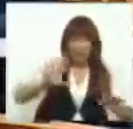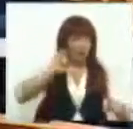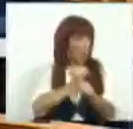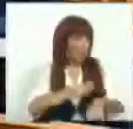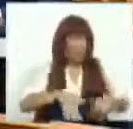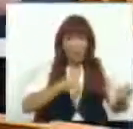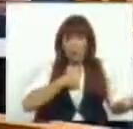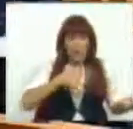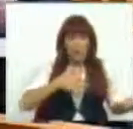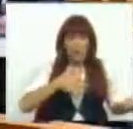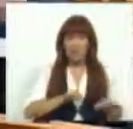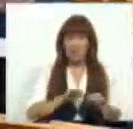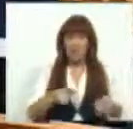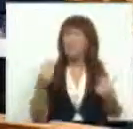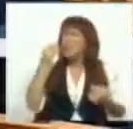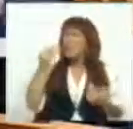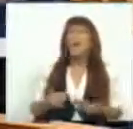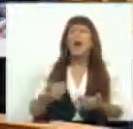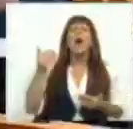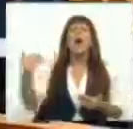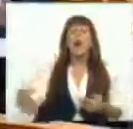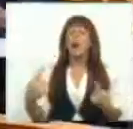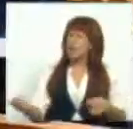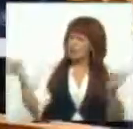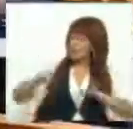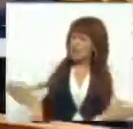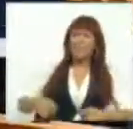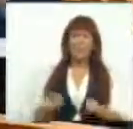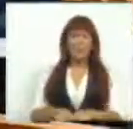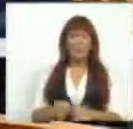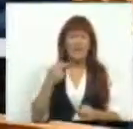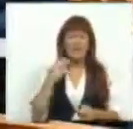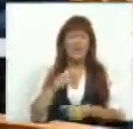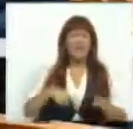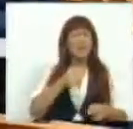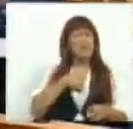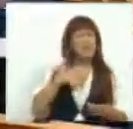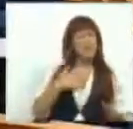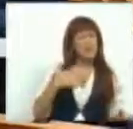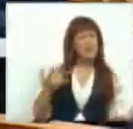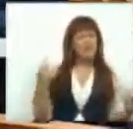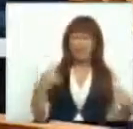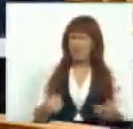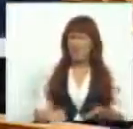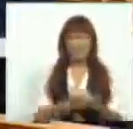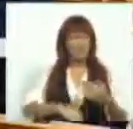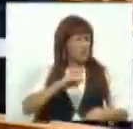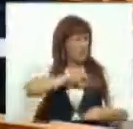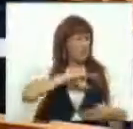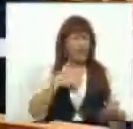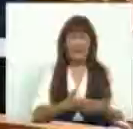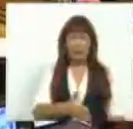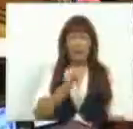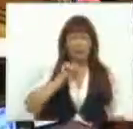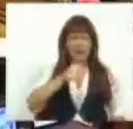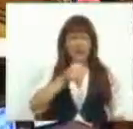outra empresa, como passará agora a ser também as pequenas e médias empresas que têm lucros até 12.500